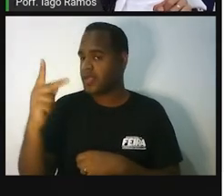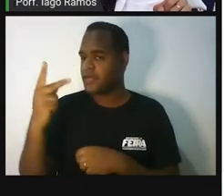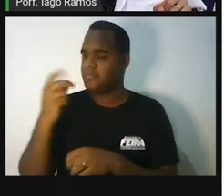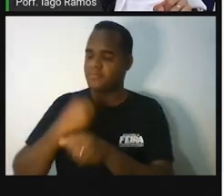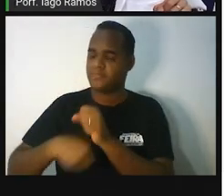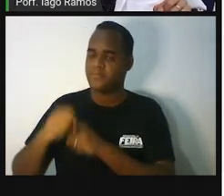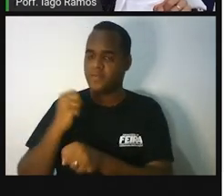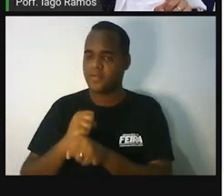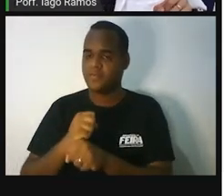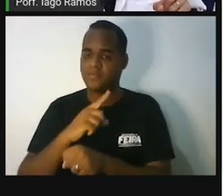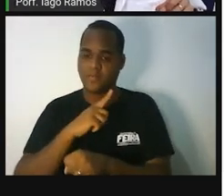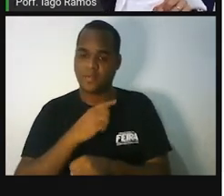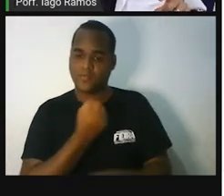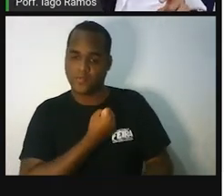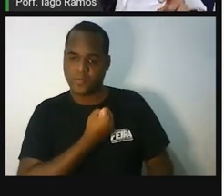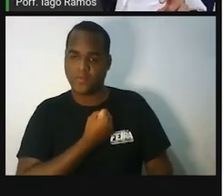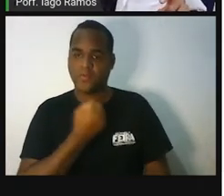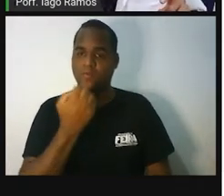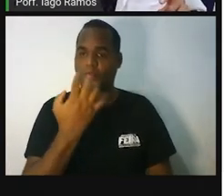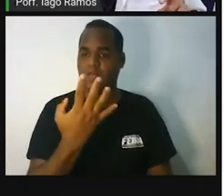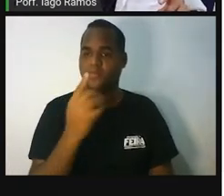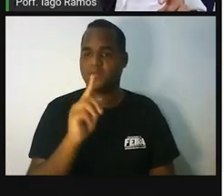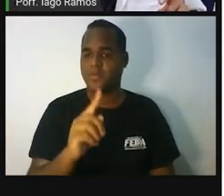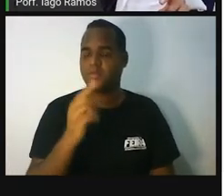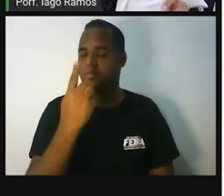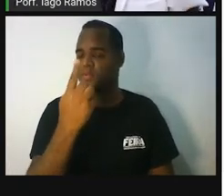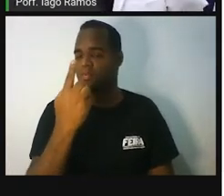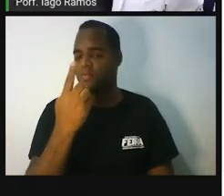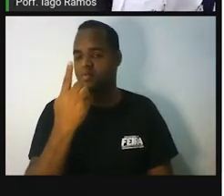4.128.